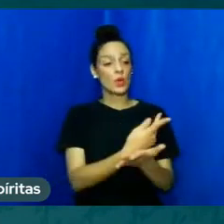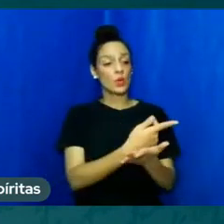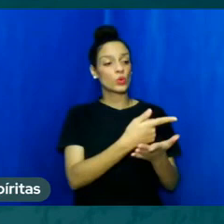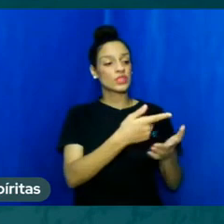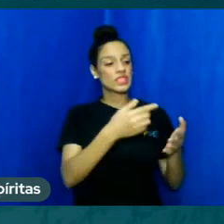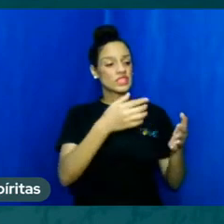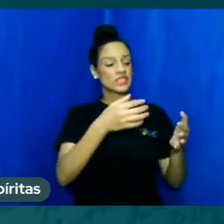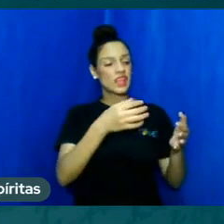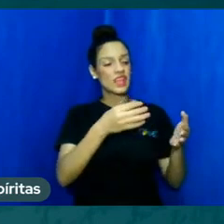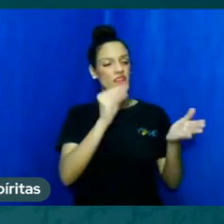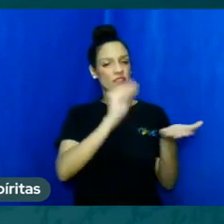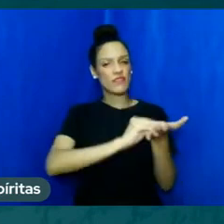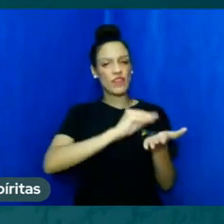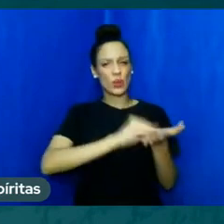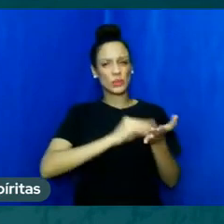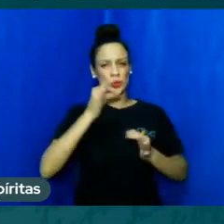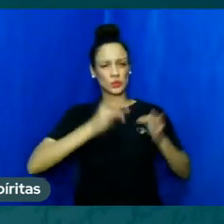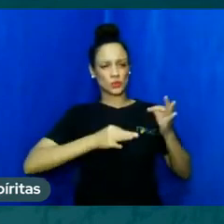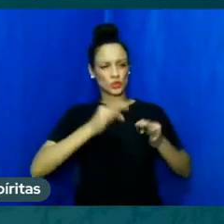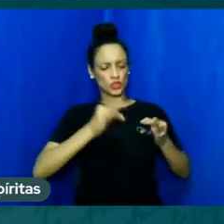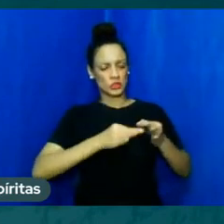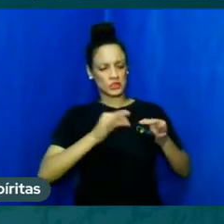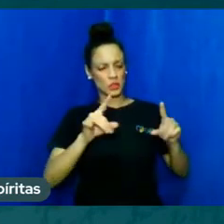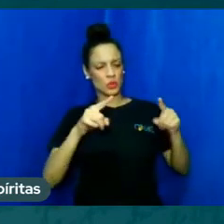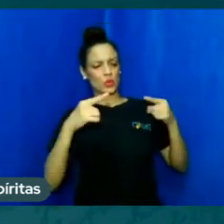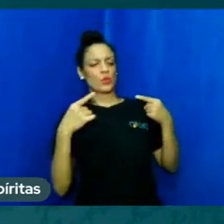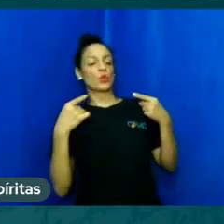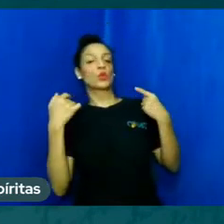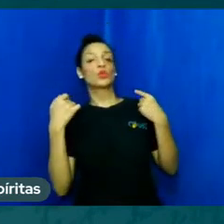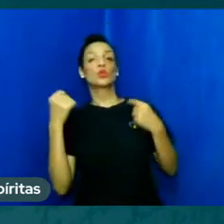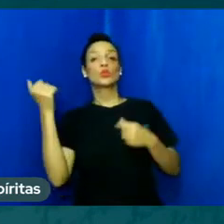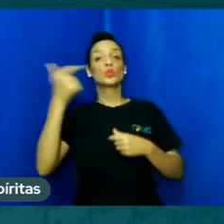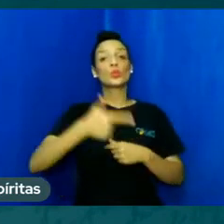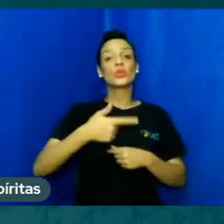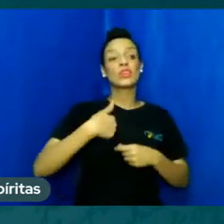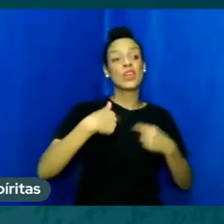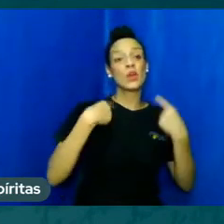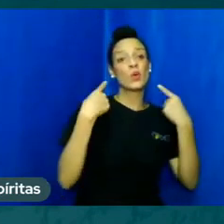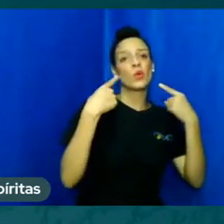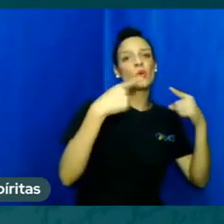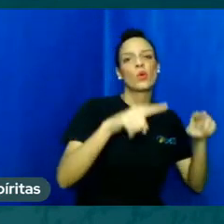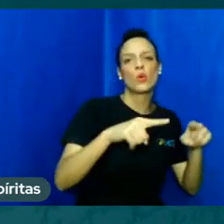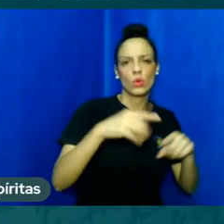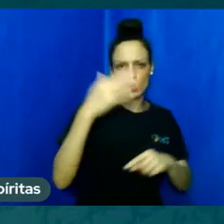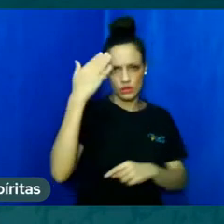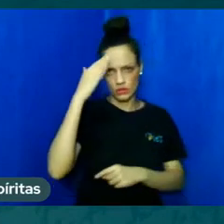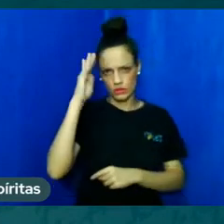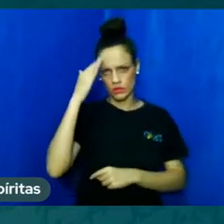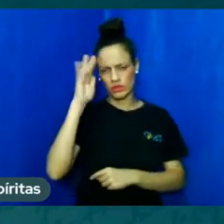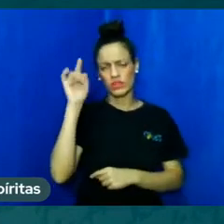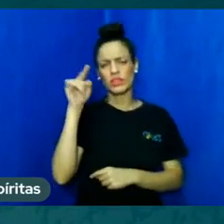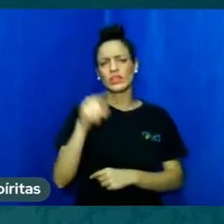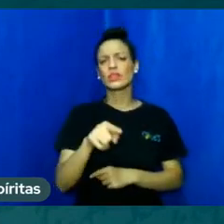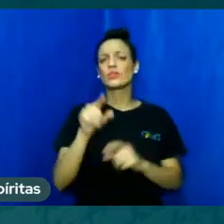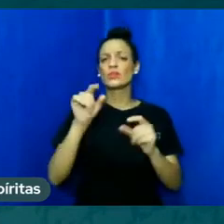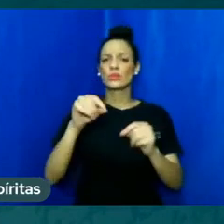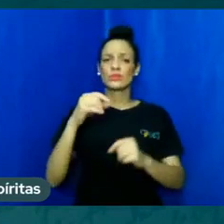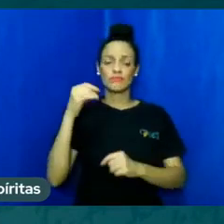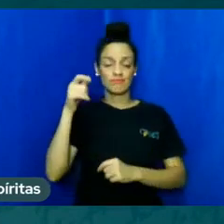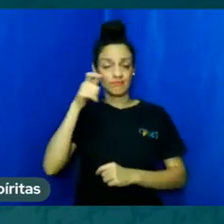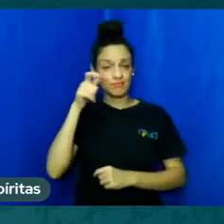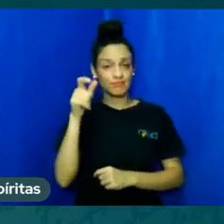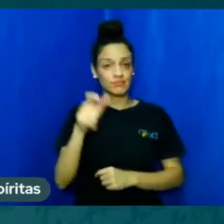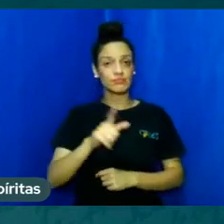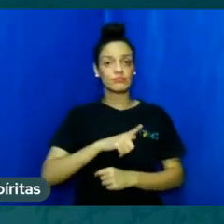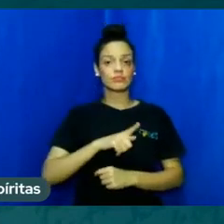do que cometer a injustiça e esse colóquio de Sócrates na prisão é interessante porque nesse colóquio